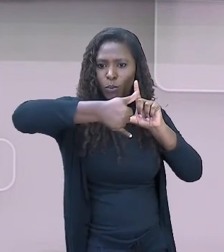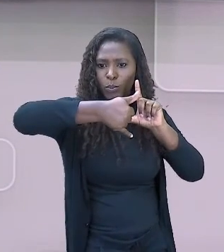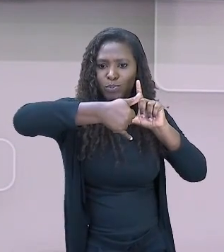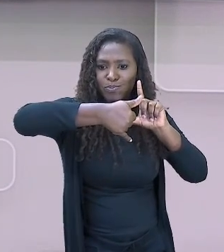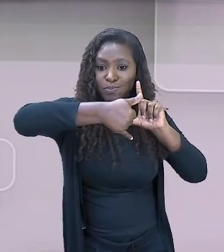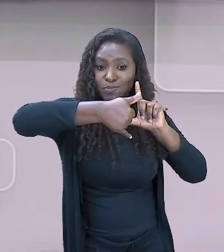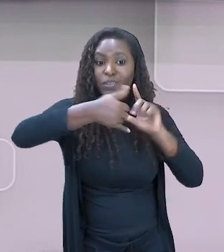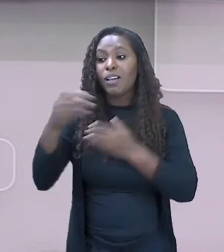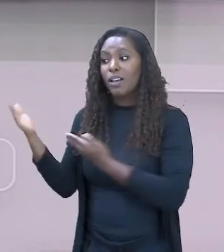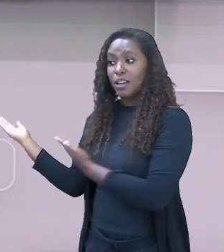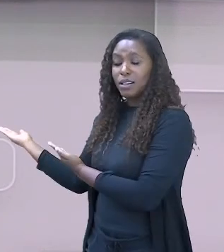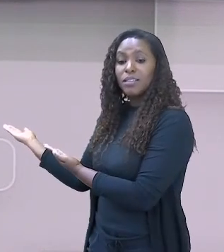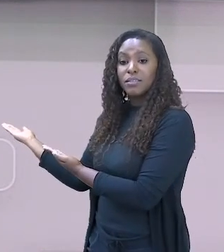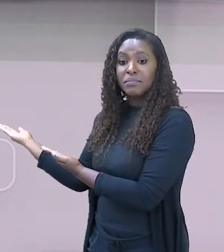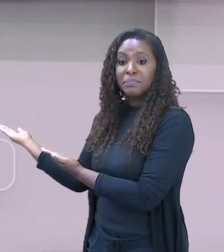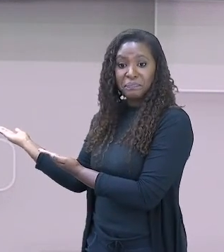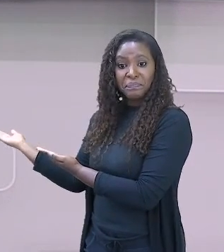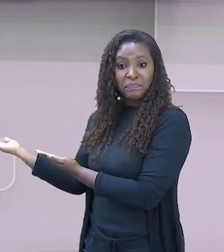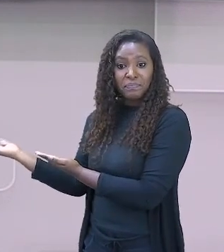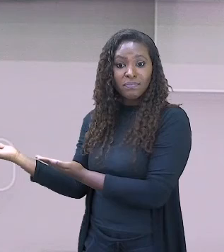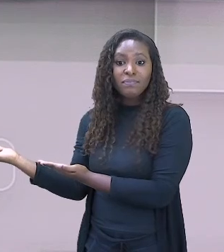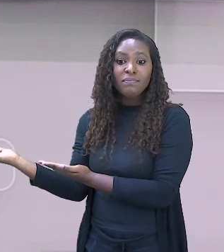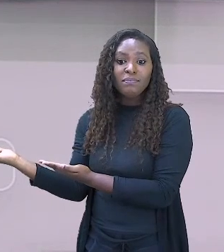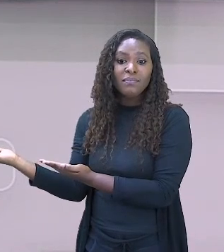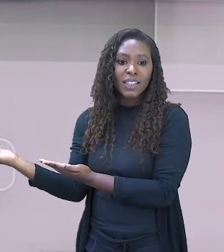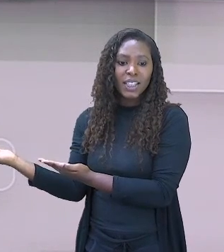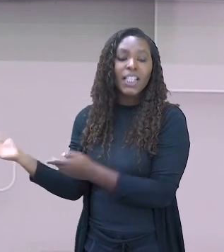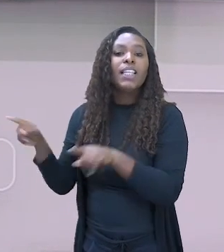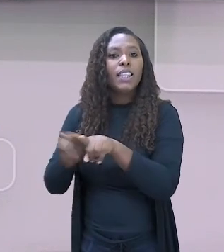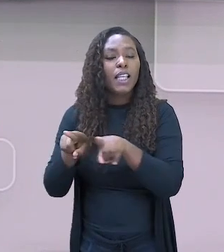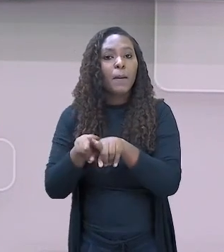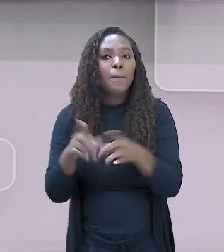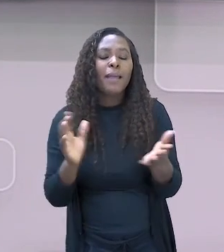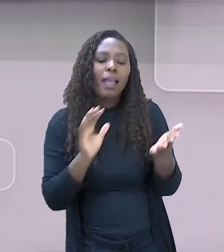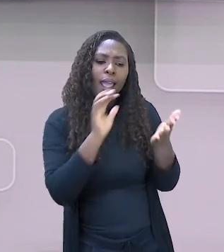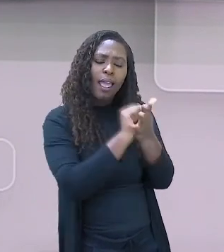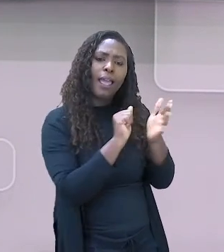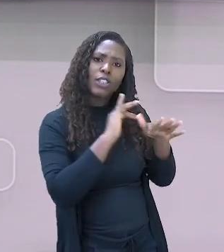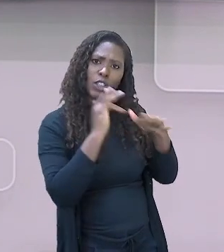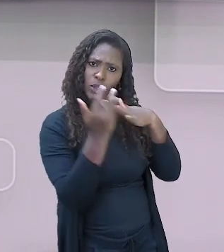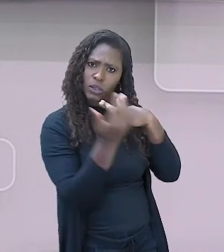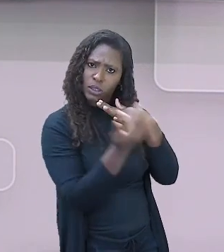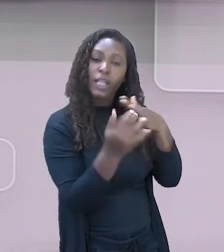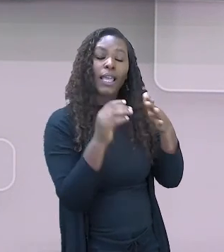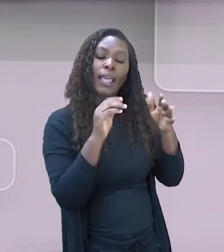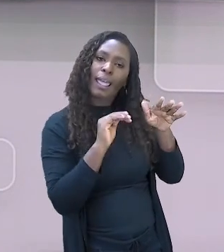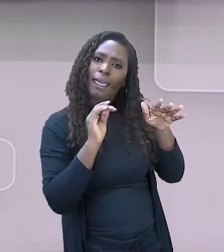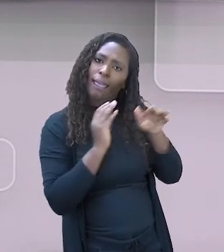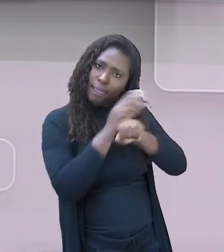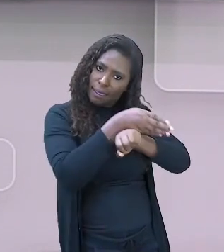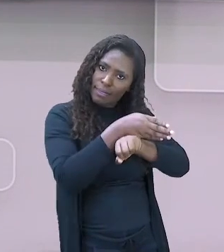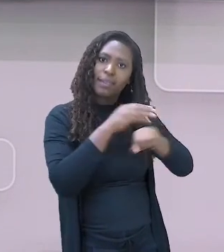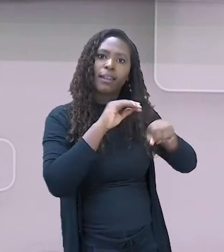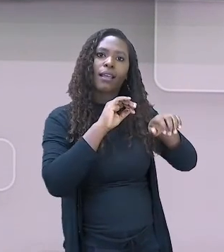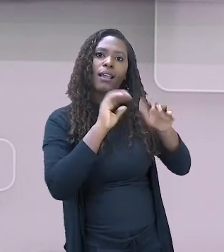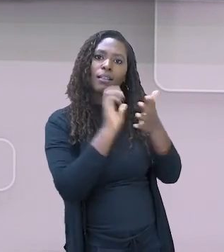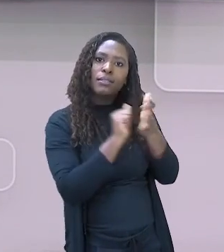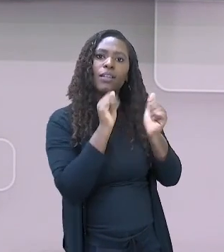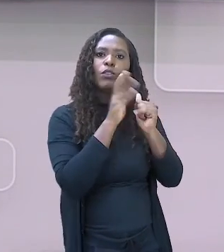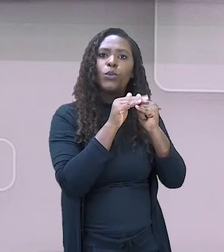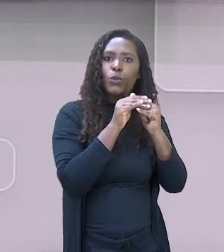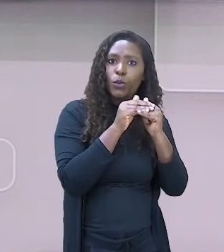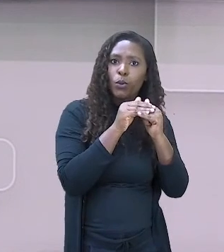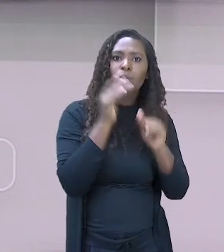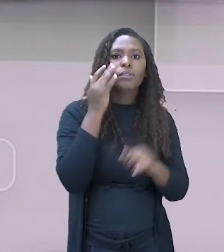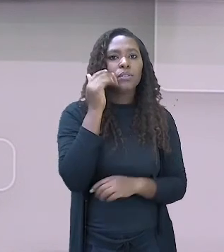pra imagem que aparece no canto da tela. Acesse nossas redes sociais e se inscreva no nosso canal